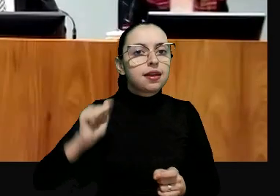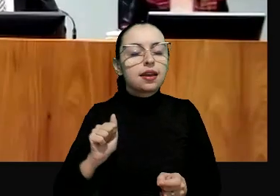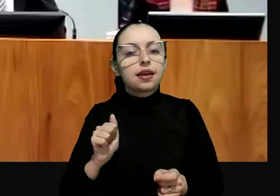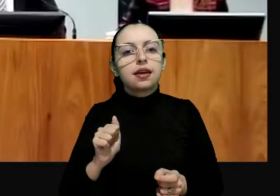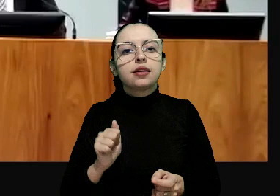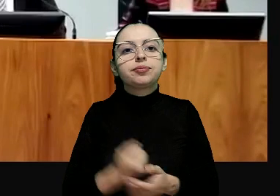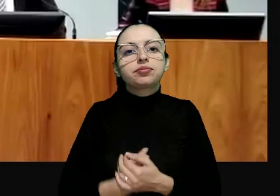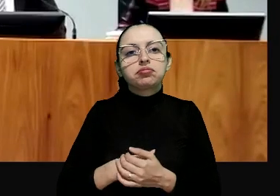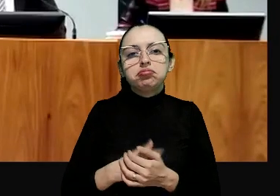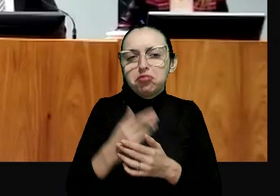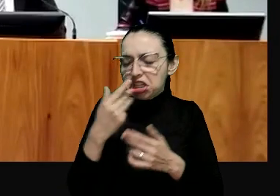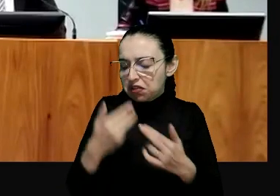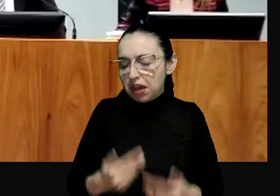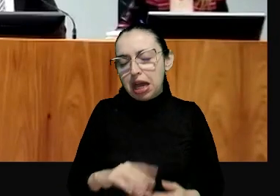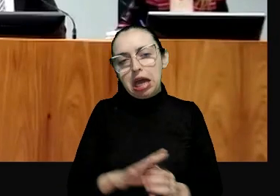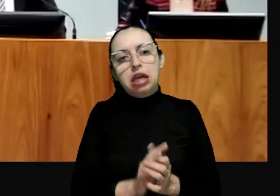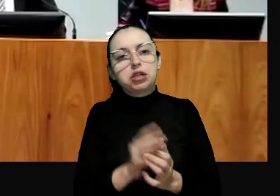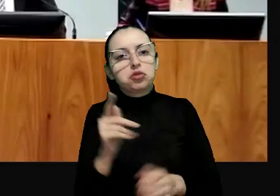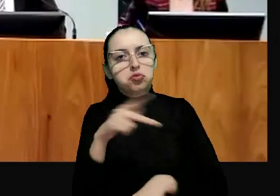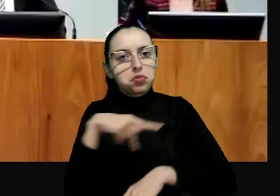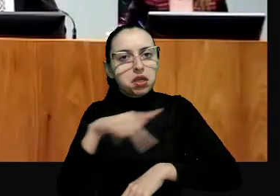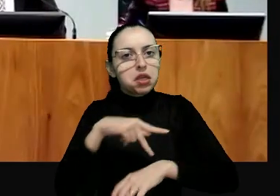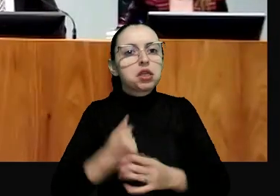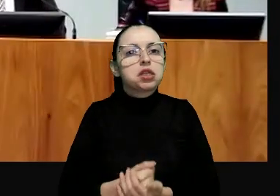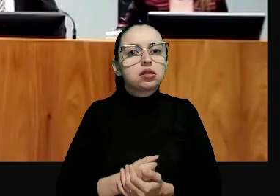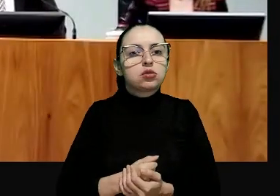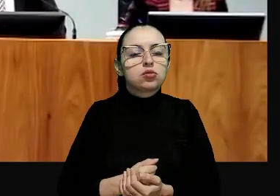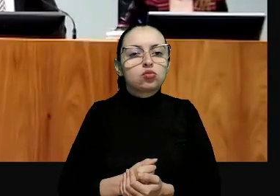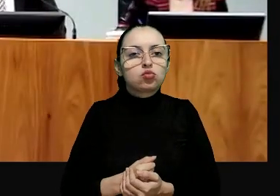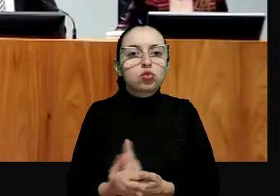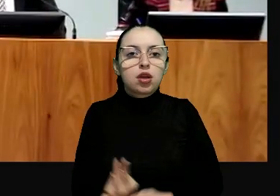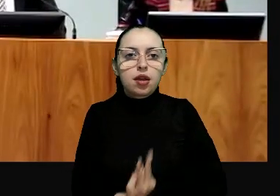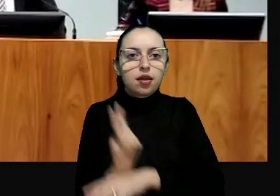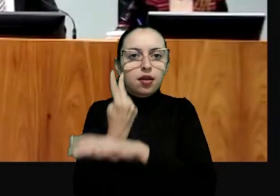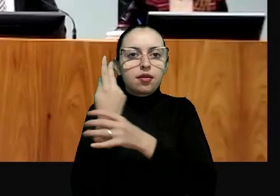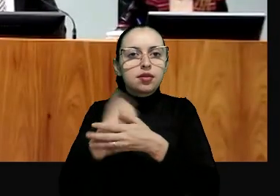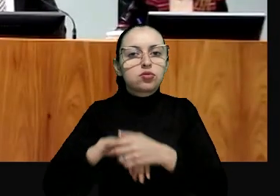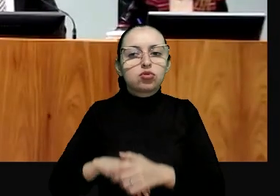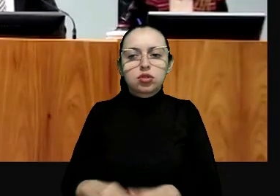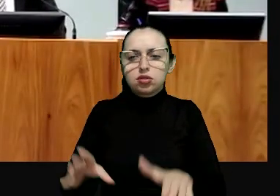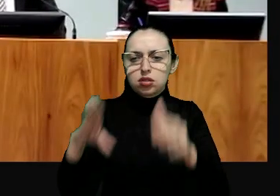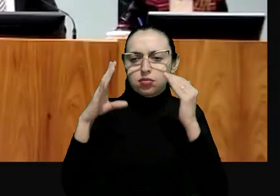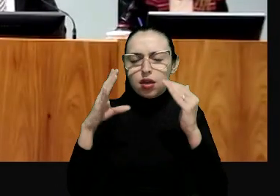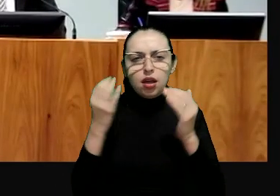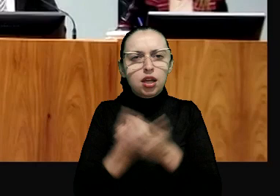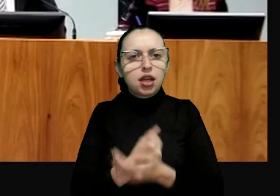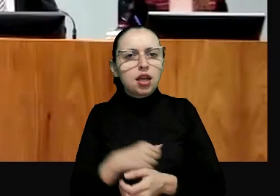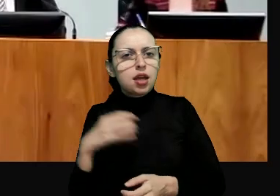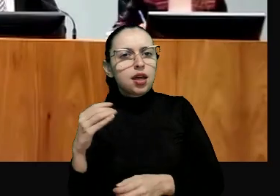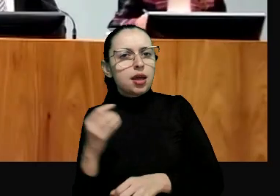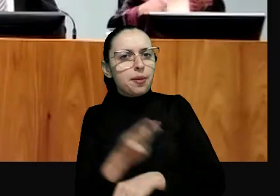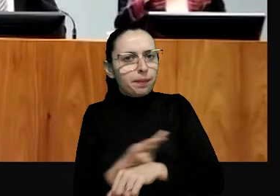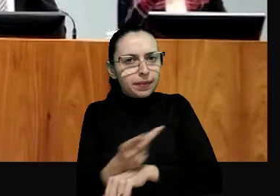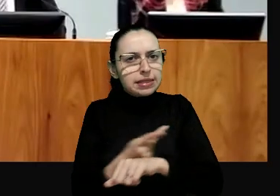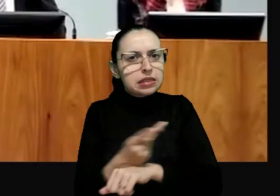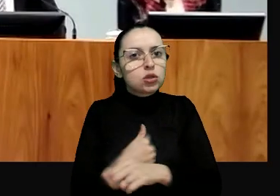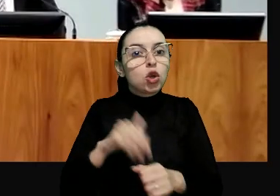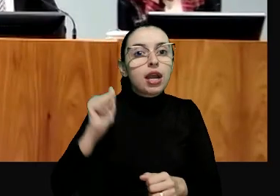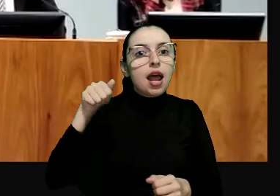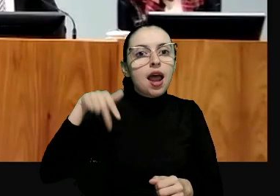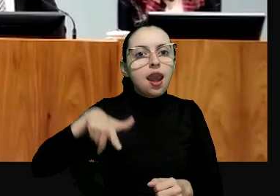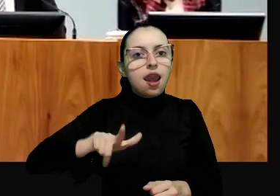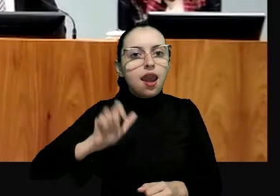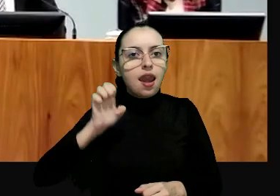Autônoma do México, entre outros recebeu, entre muitos outros, o Prêmio Leibniz a mais cobiçada distinção a pesquisadores na Alemanha